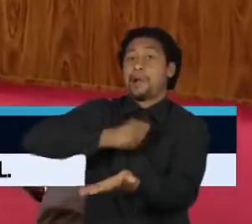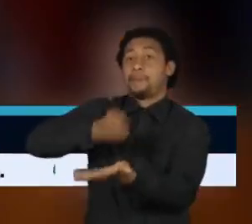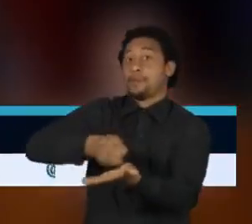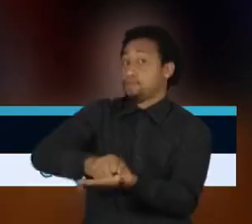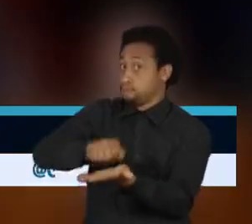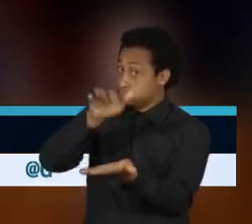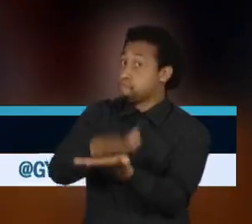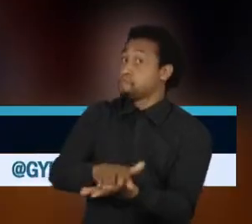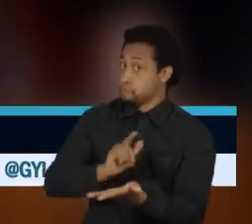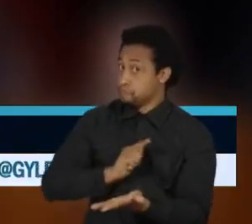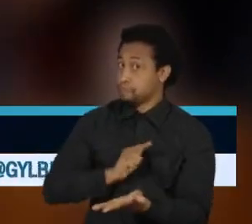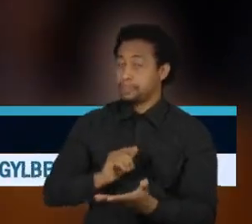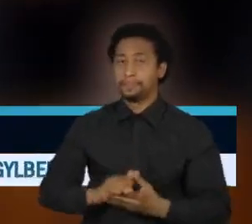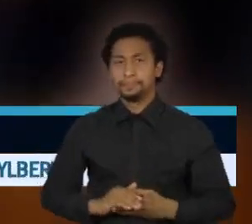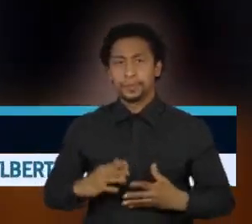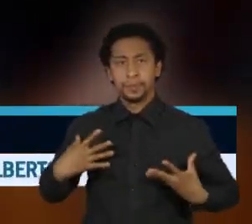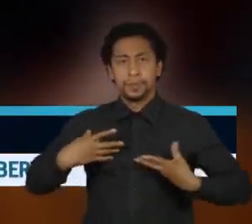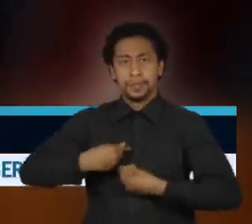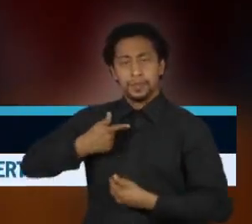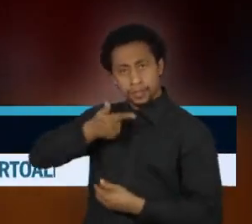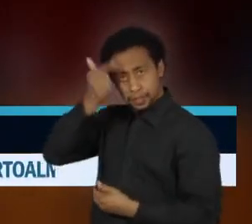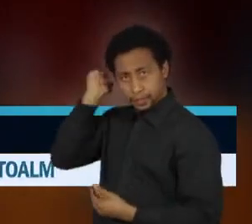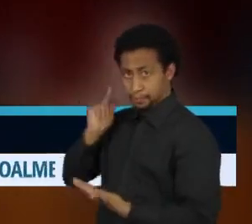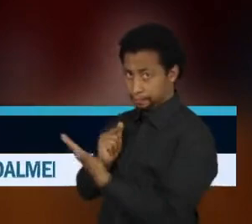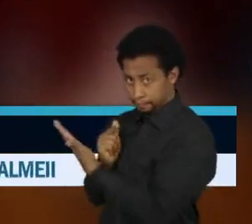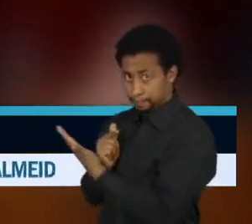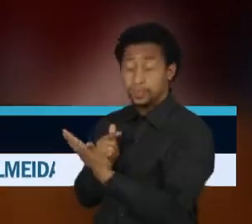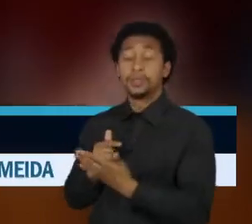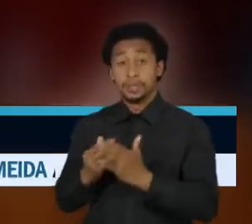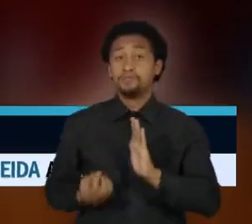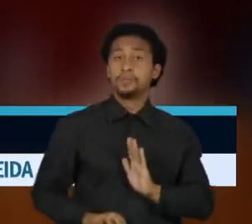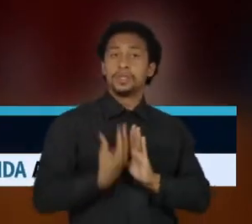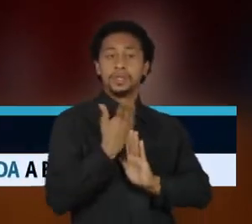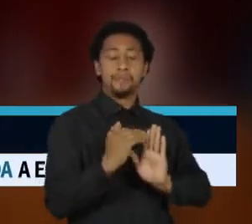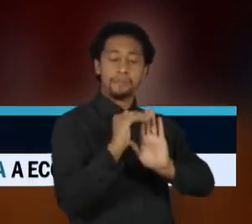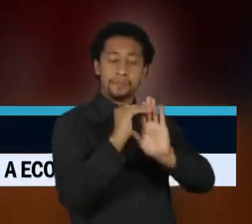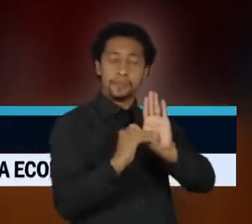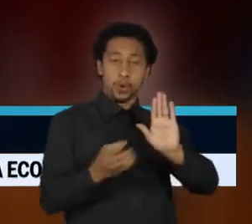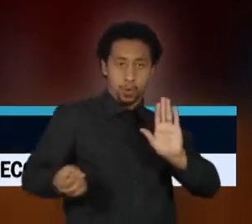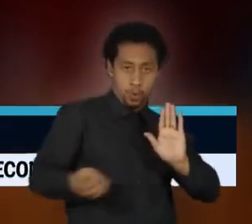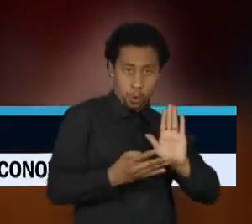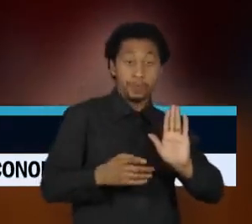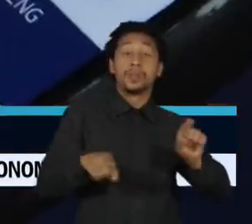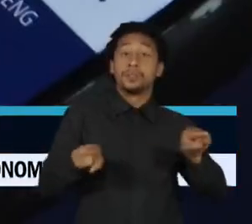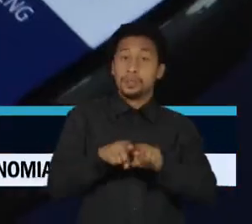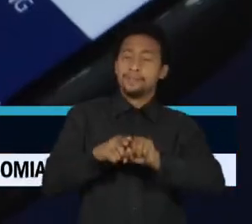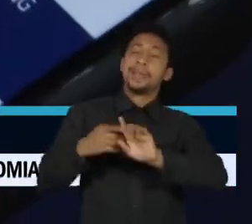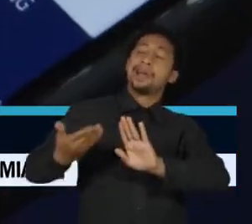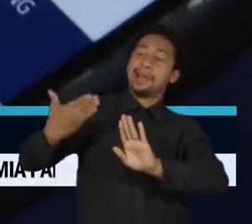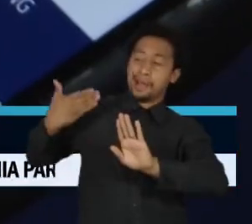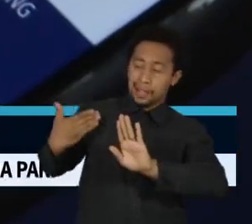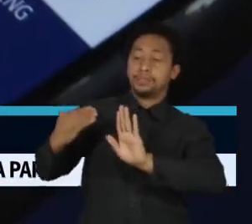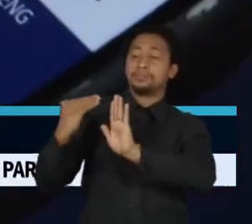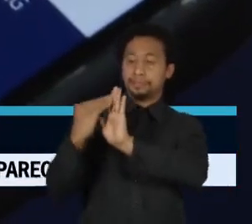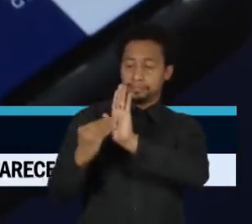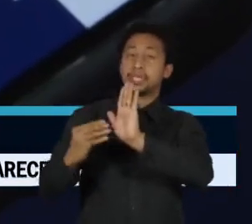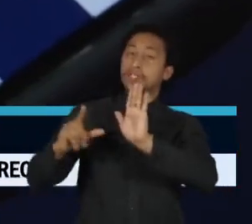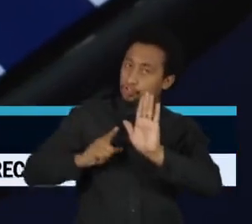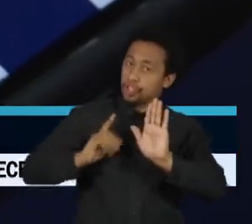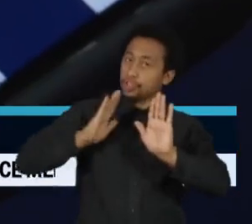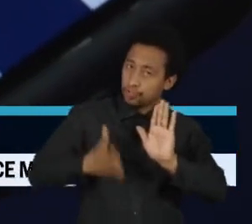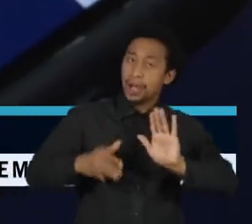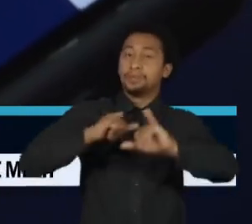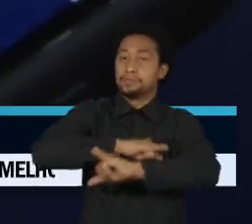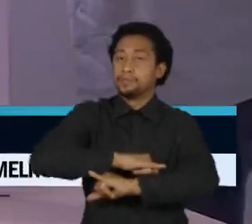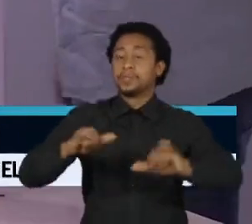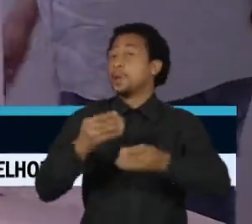Eleitoral, ministro Alexandre de Moraes, cria novas e reforça antigas ferramentas para enfrentar a propagação de